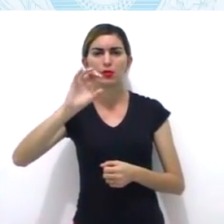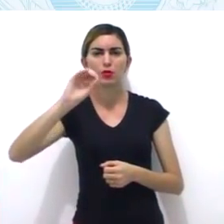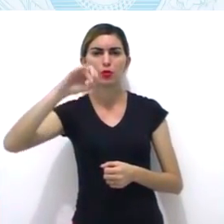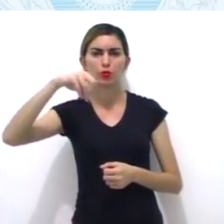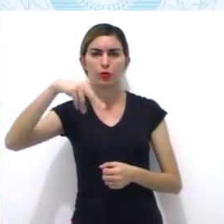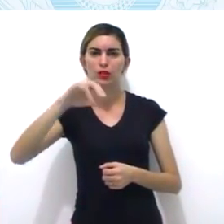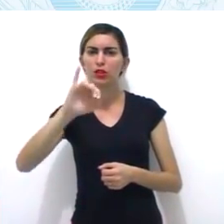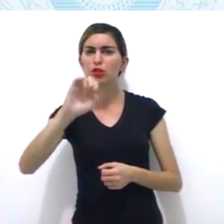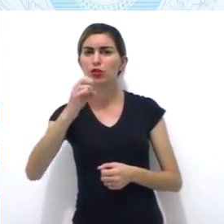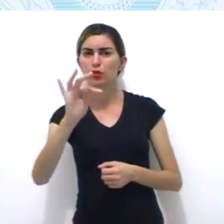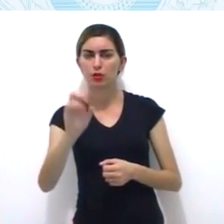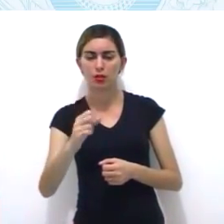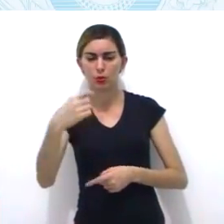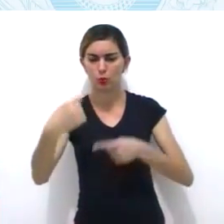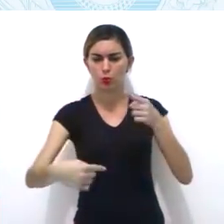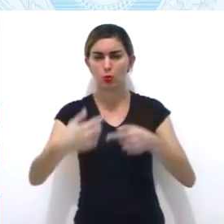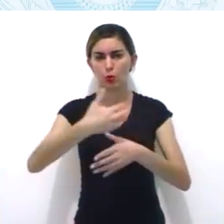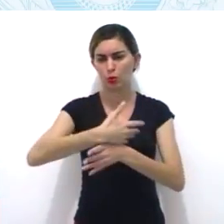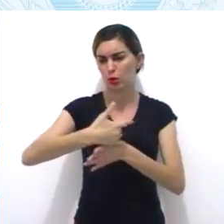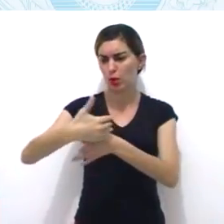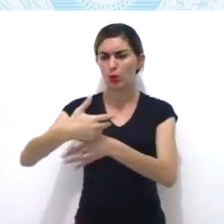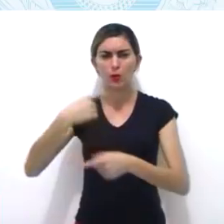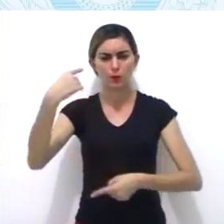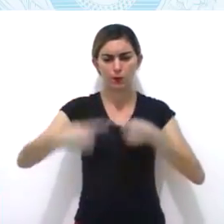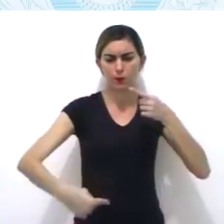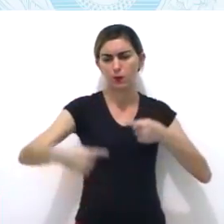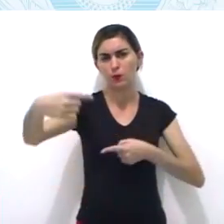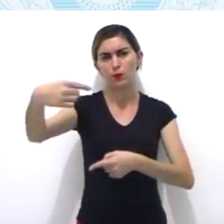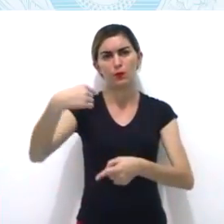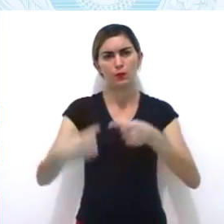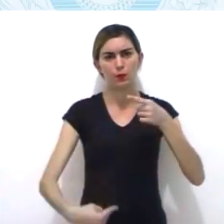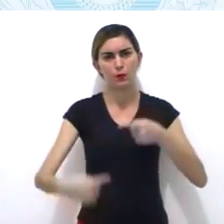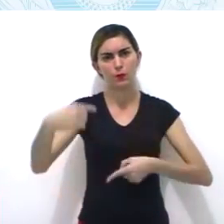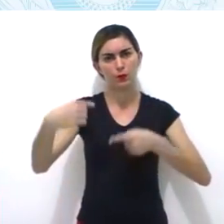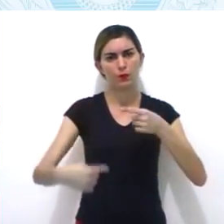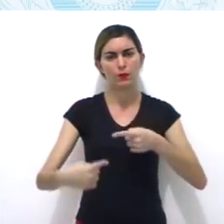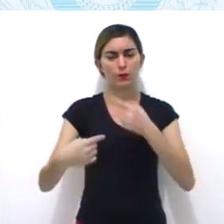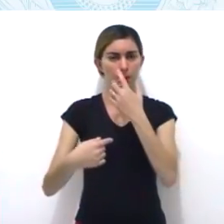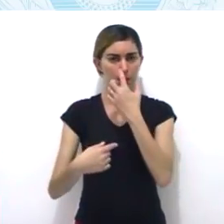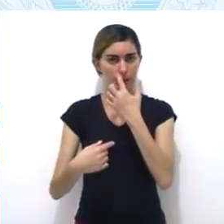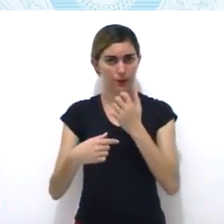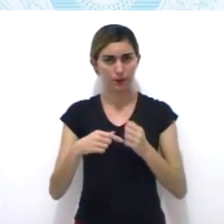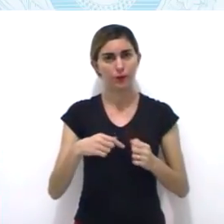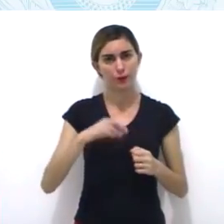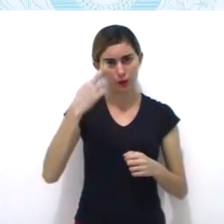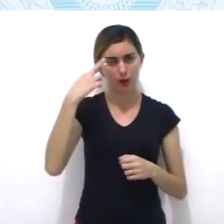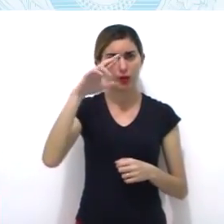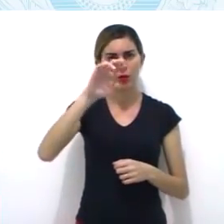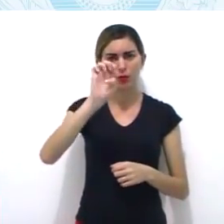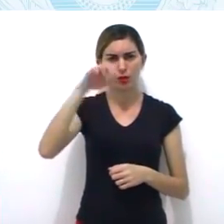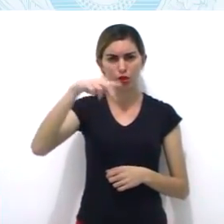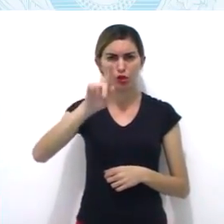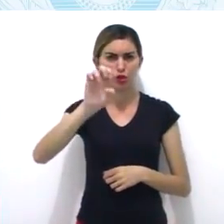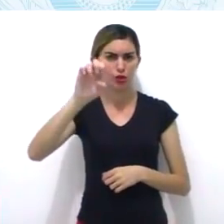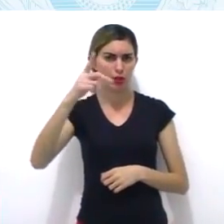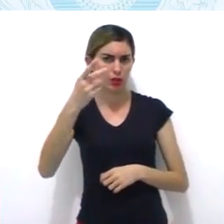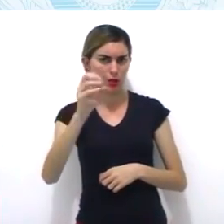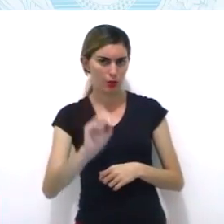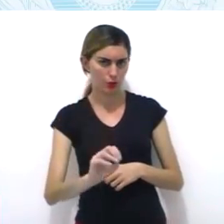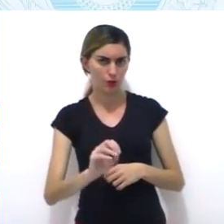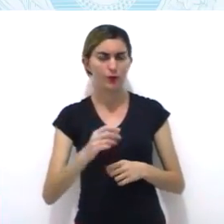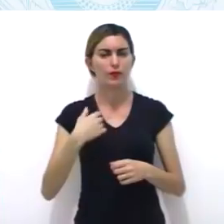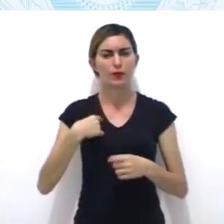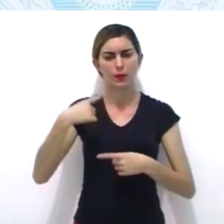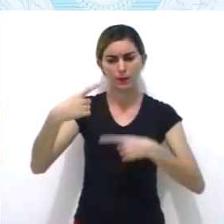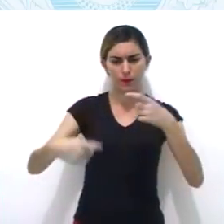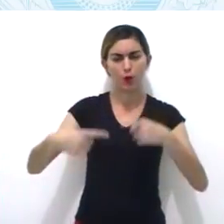de Olinda e os comerciantes portugueses de Recife, em disputa pelo quê? Pelo poder